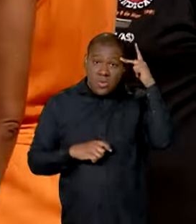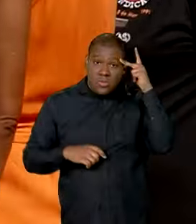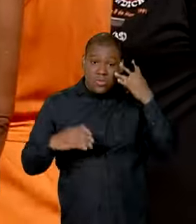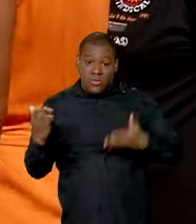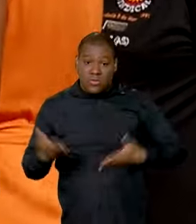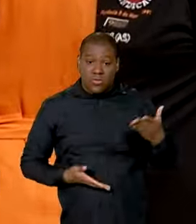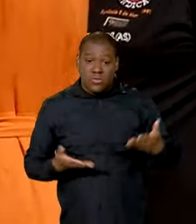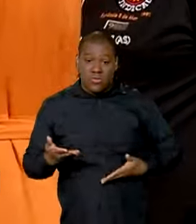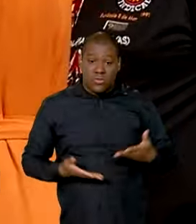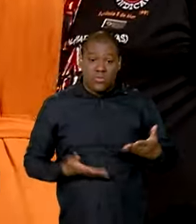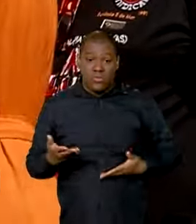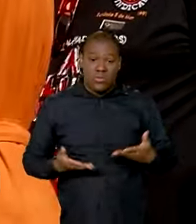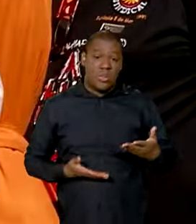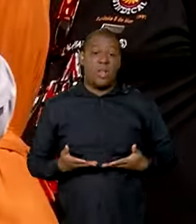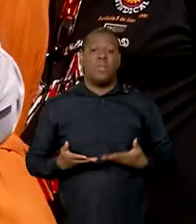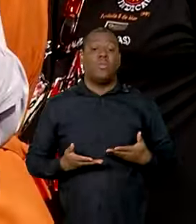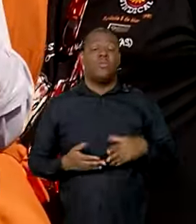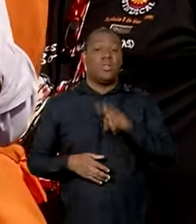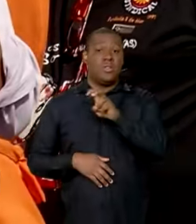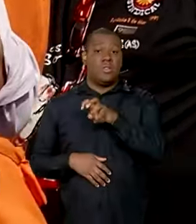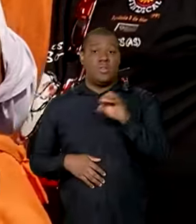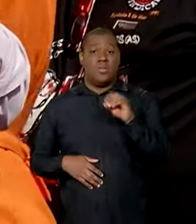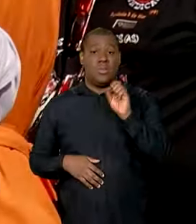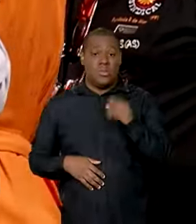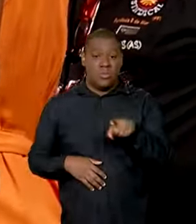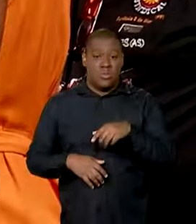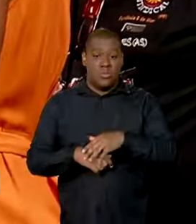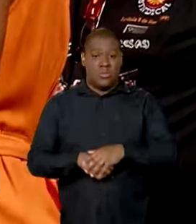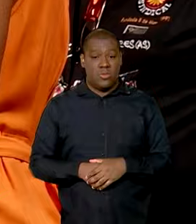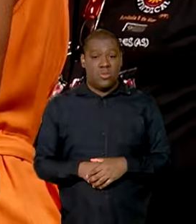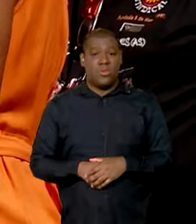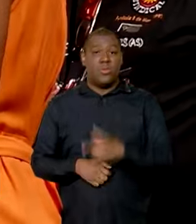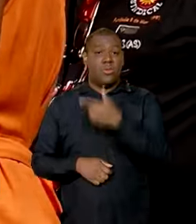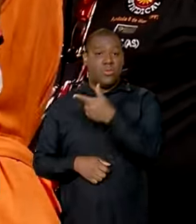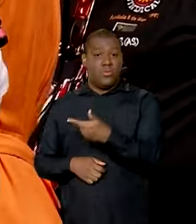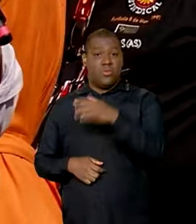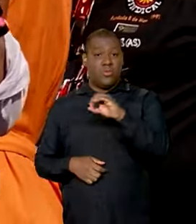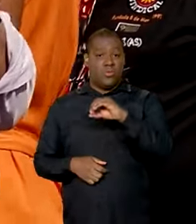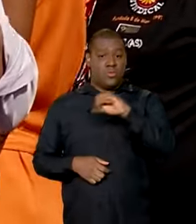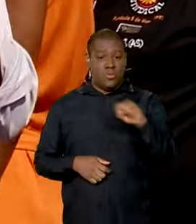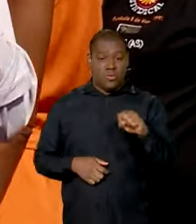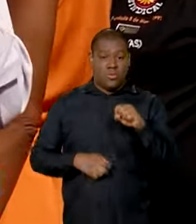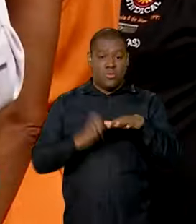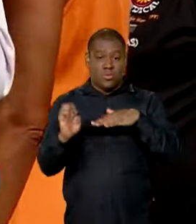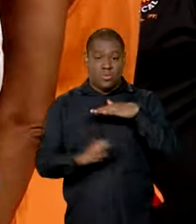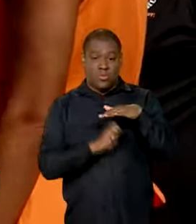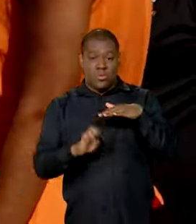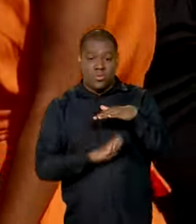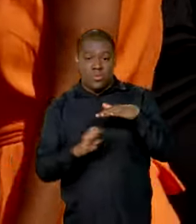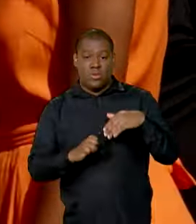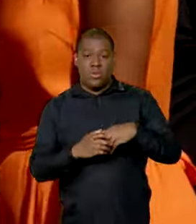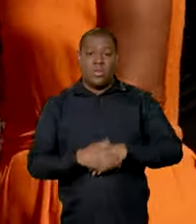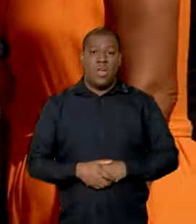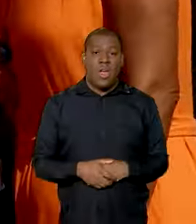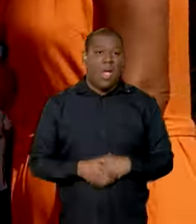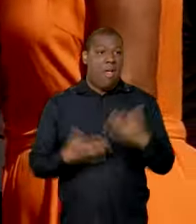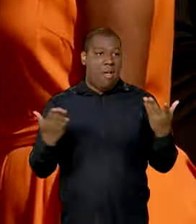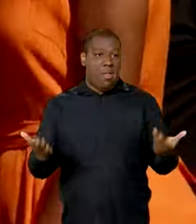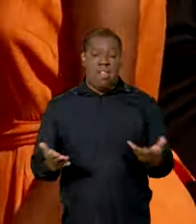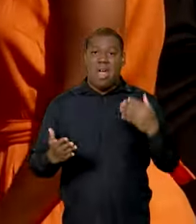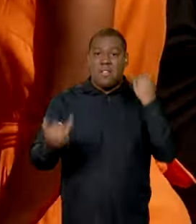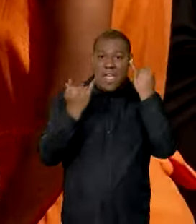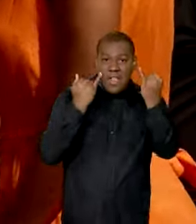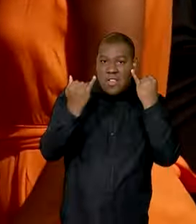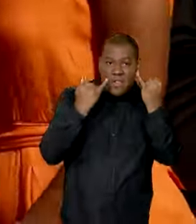208 empresas que foram ao judiciário para não ser obrigada a prestar as